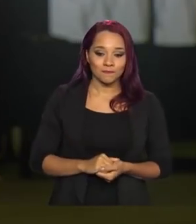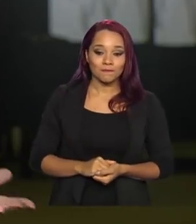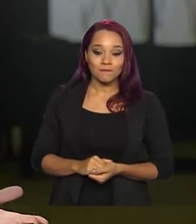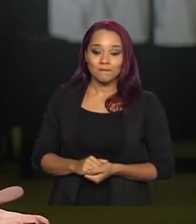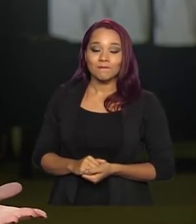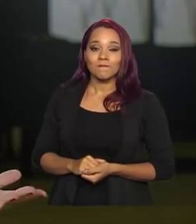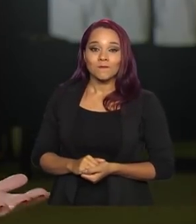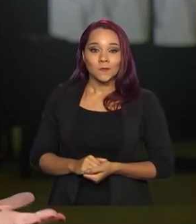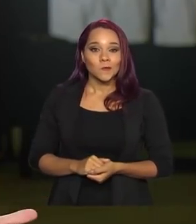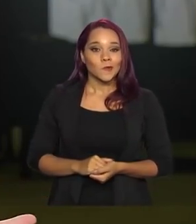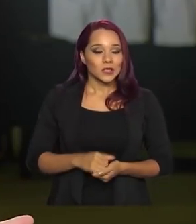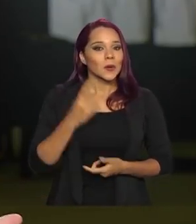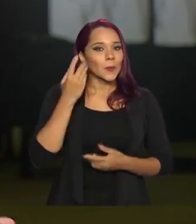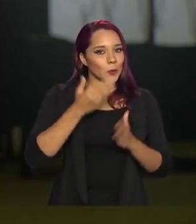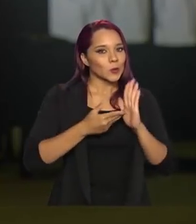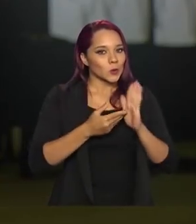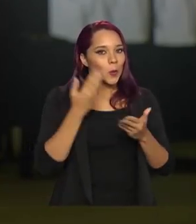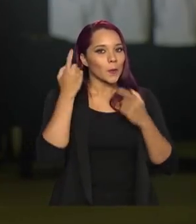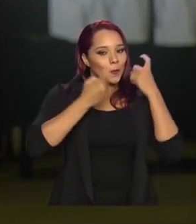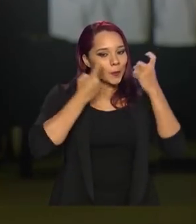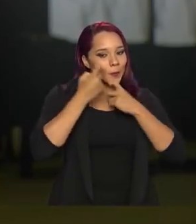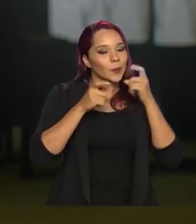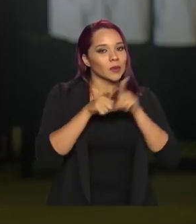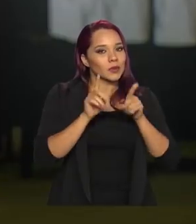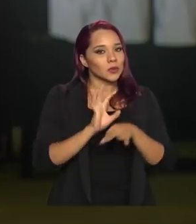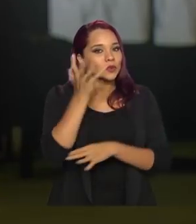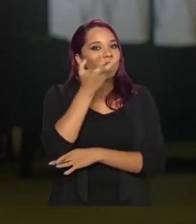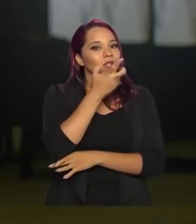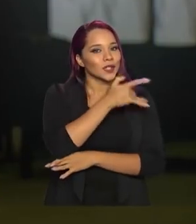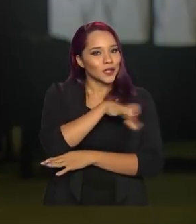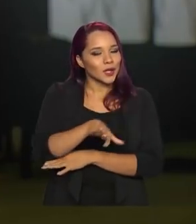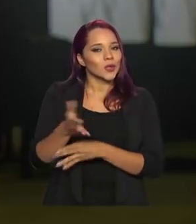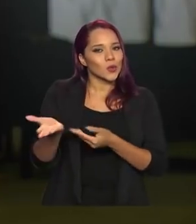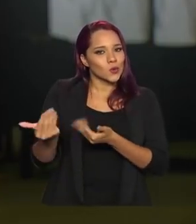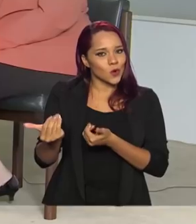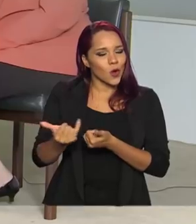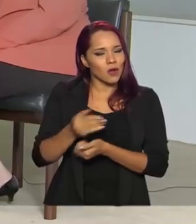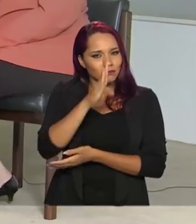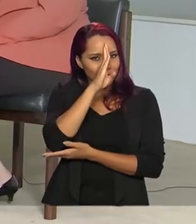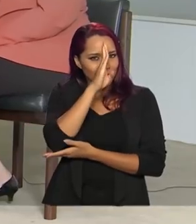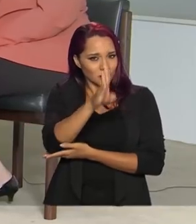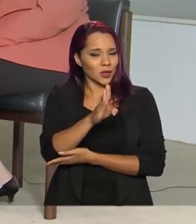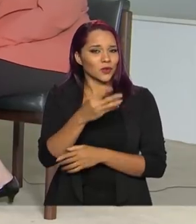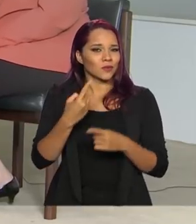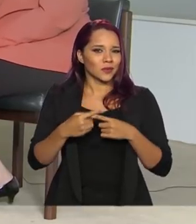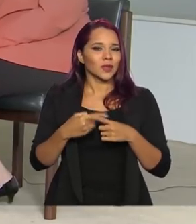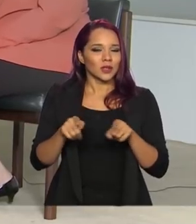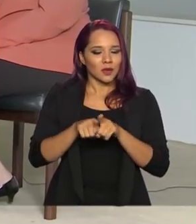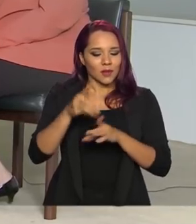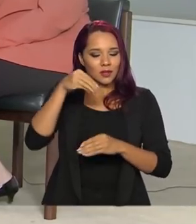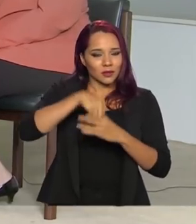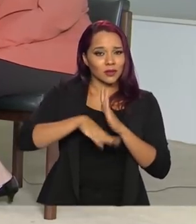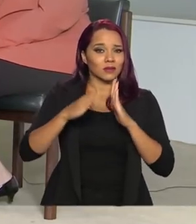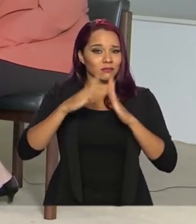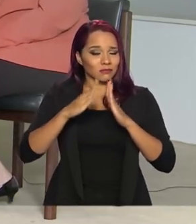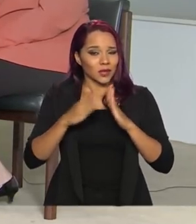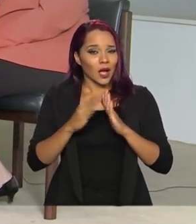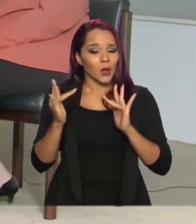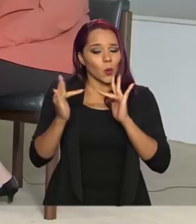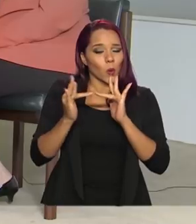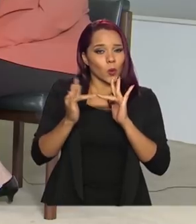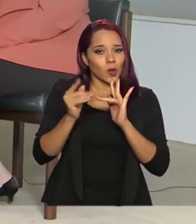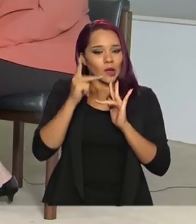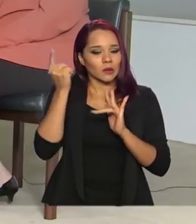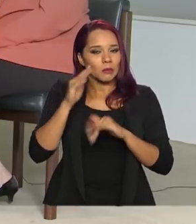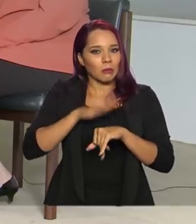a preocupação também com a situação das crianças e adolescentes, principalmente porque também estão dentro de casa, no contato